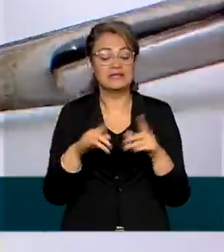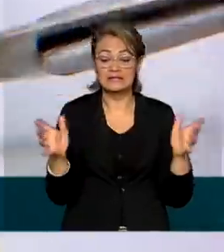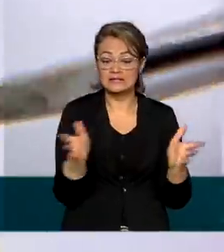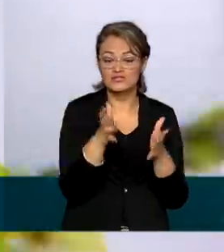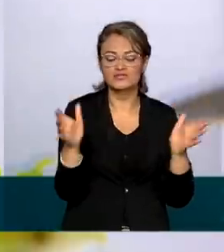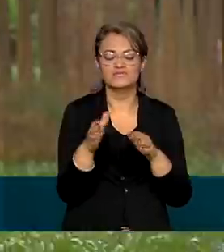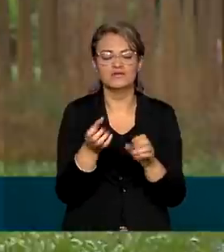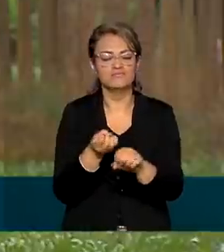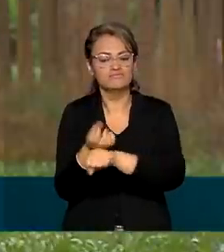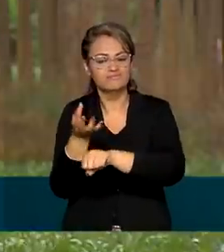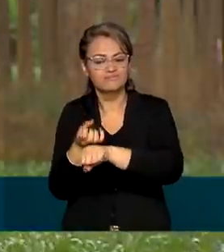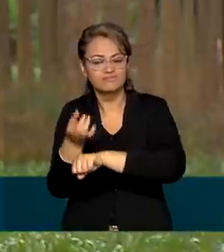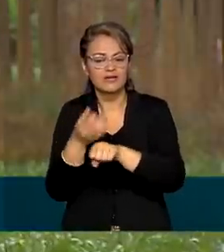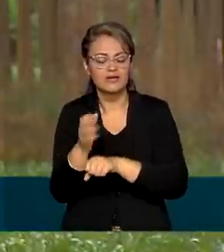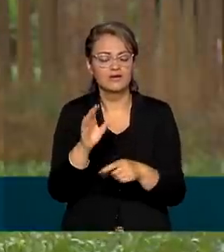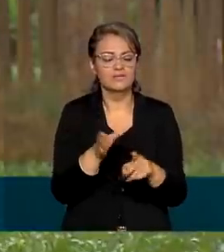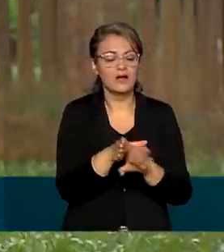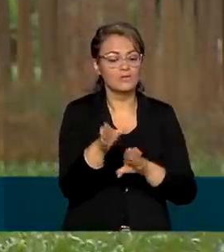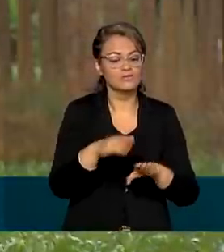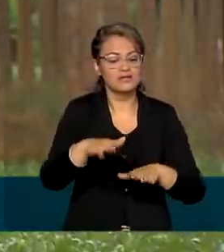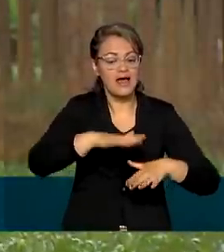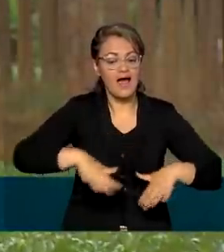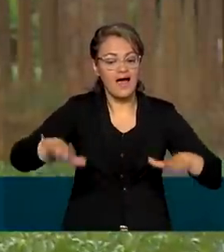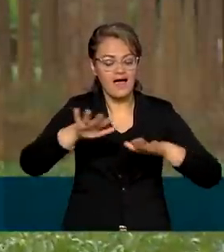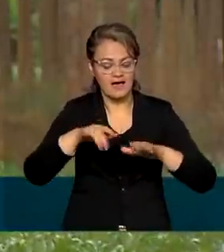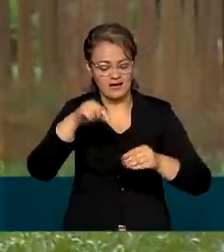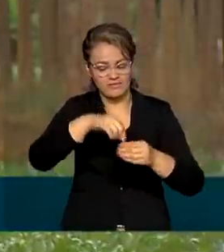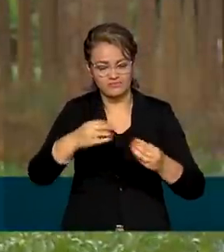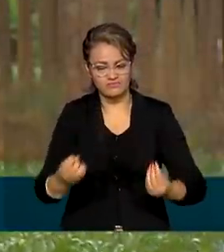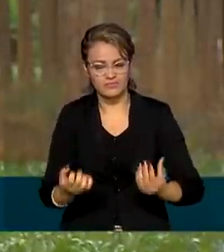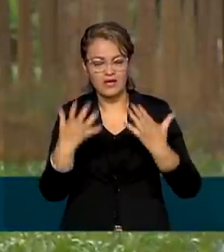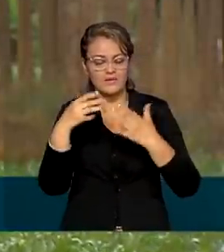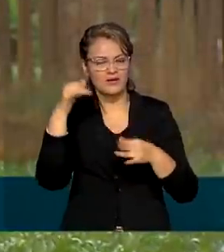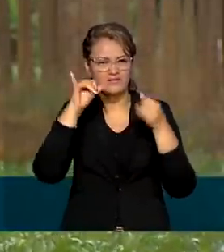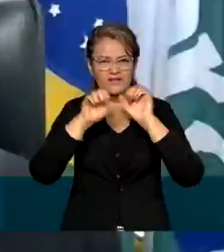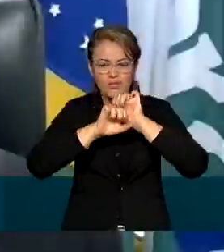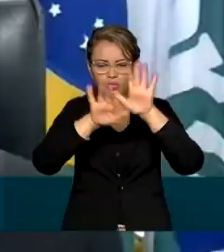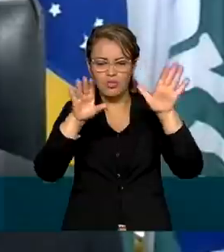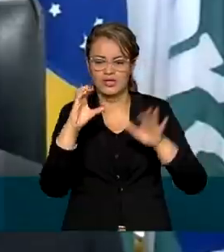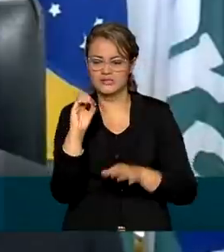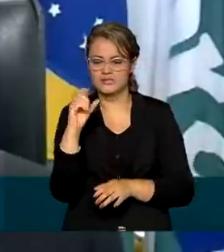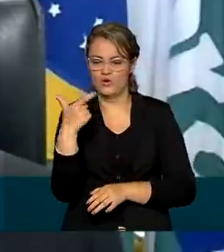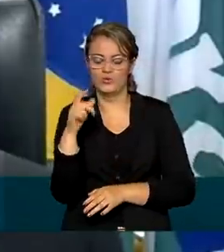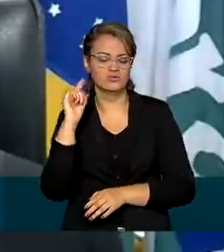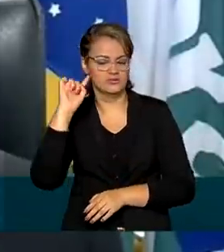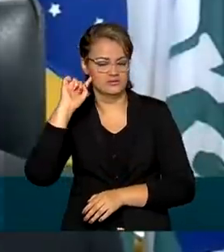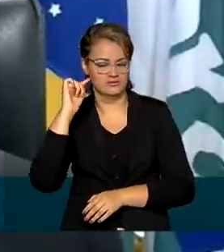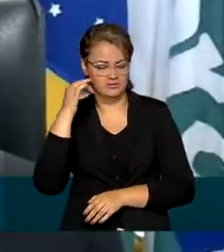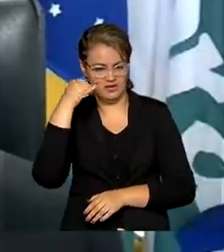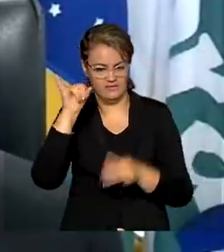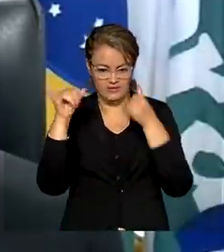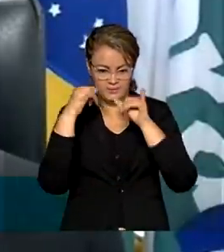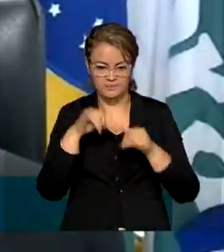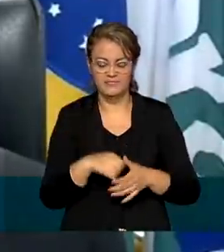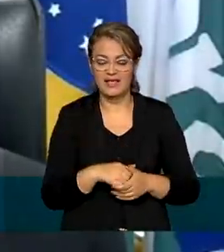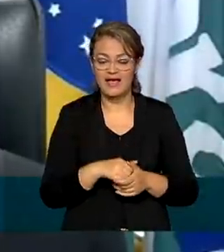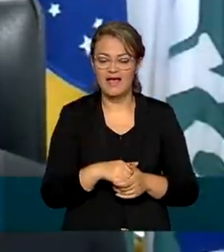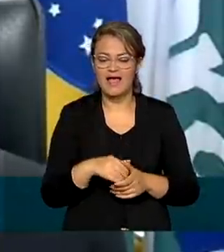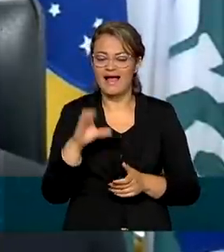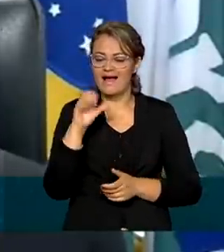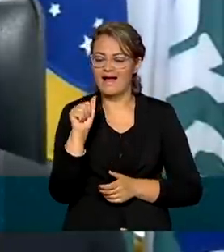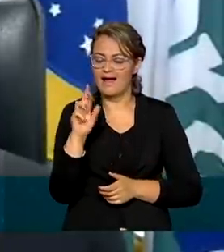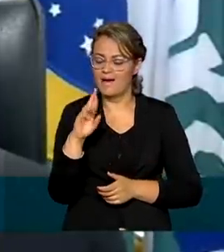para orientar produções que tenham como diferencial a baixa emissão de carbono. Nós desenvolvemos a carne carbono neutro.